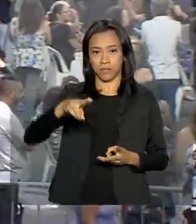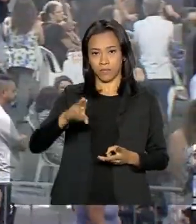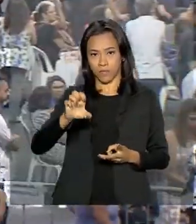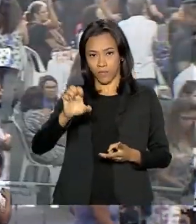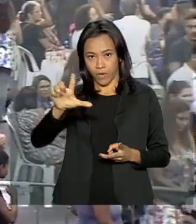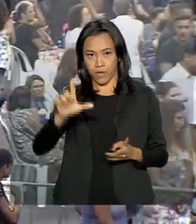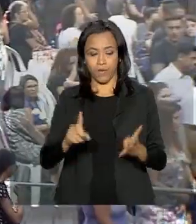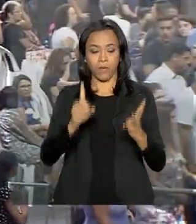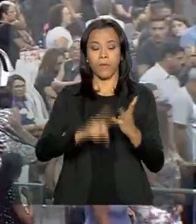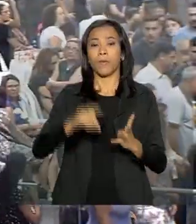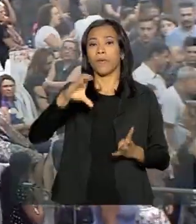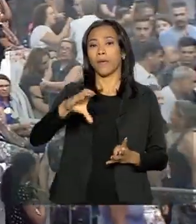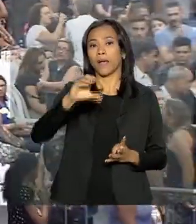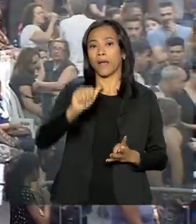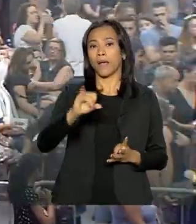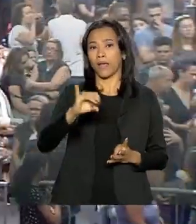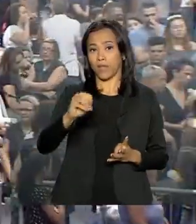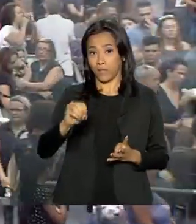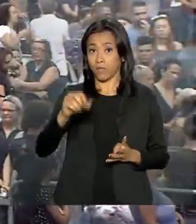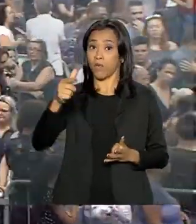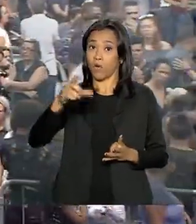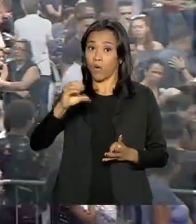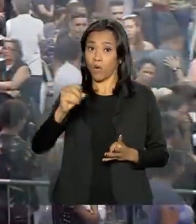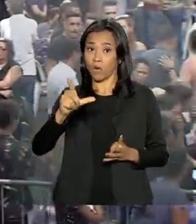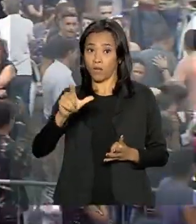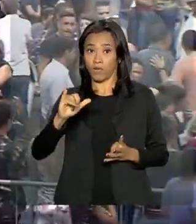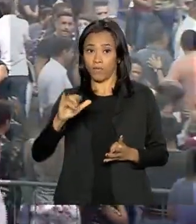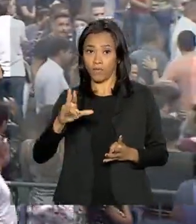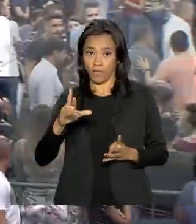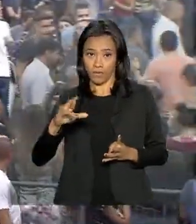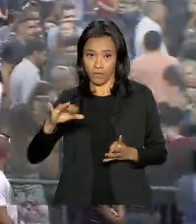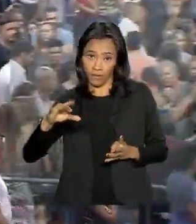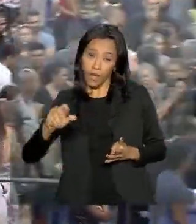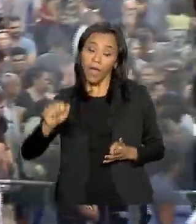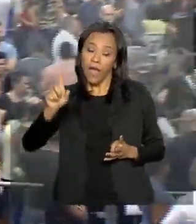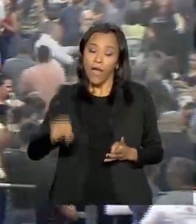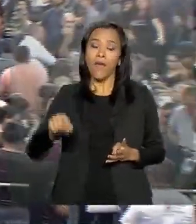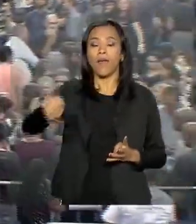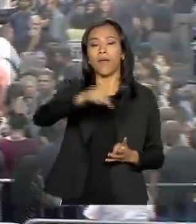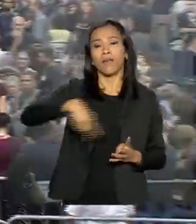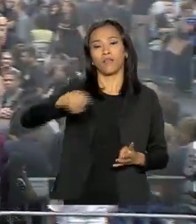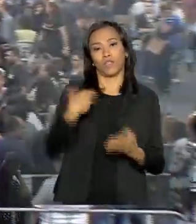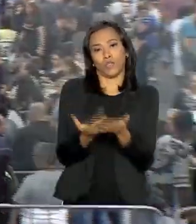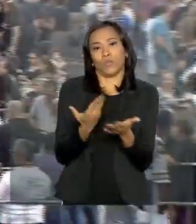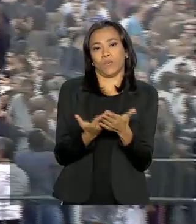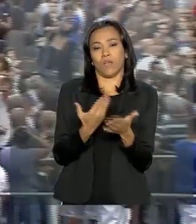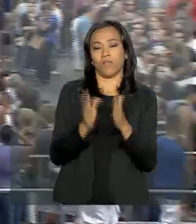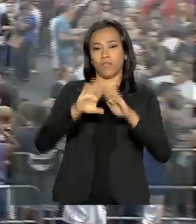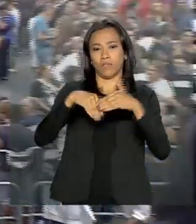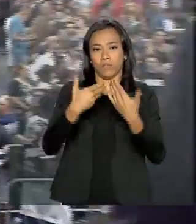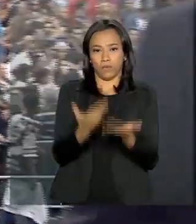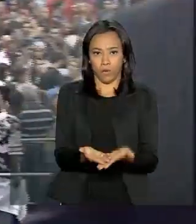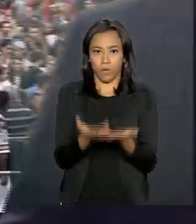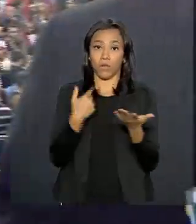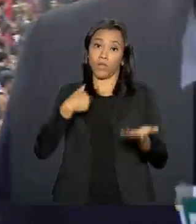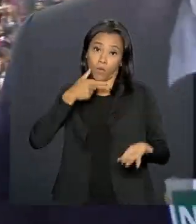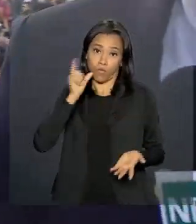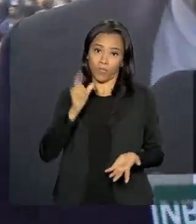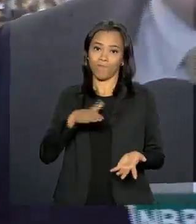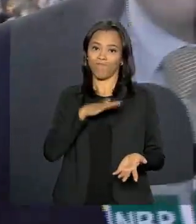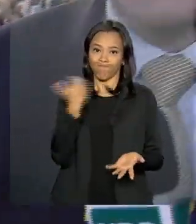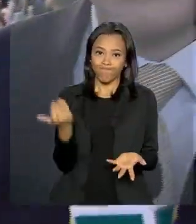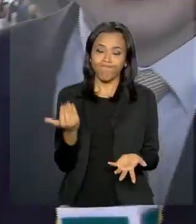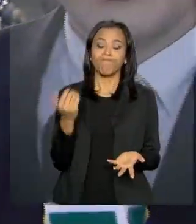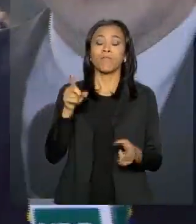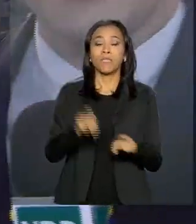Caio Oliveira. São todos estudantes da escola mortos ontem. O corpo de Douglas